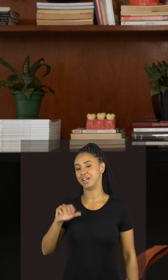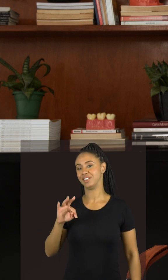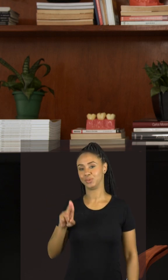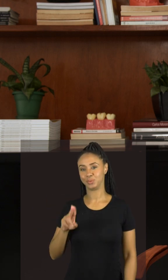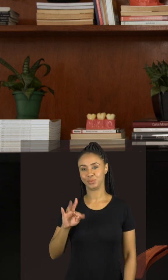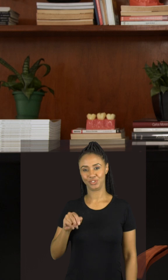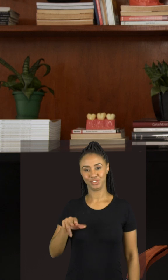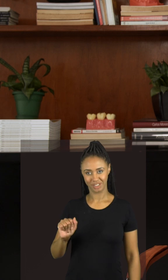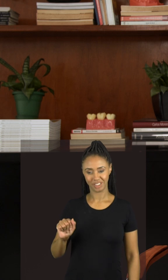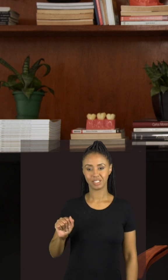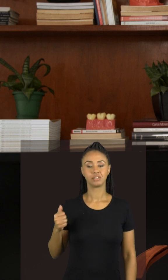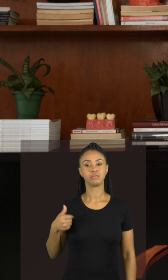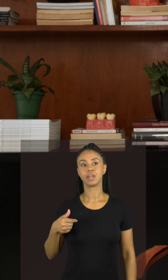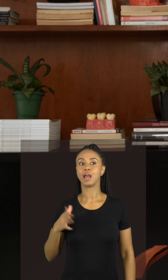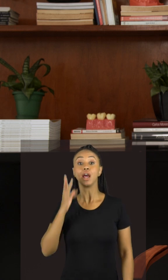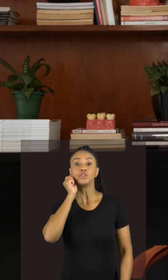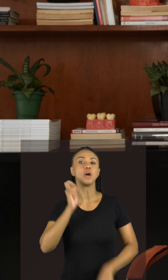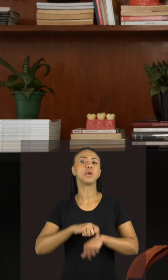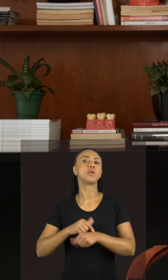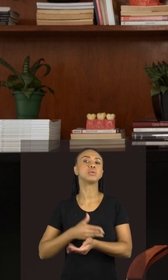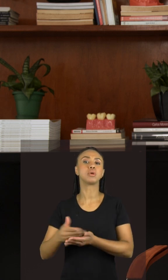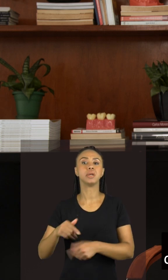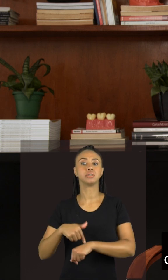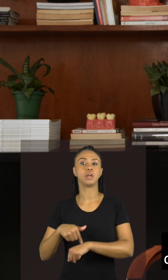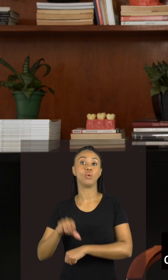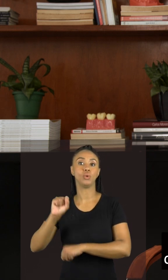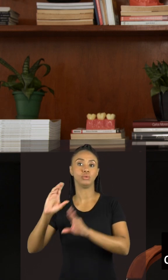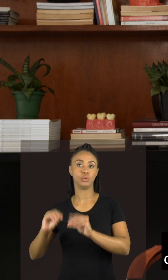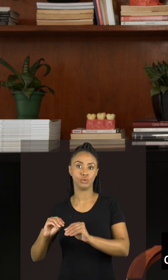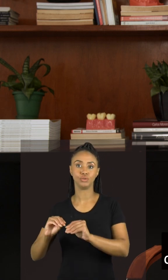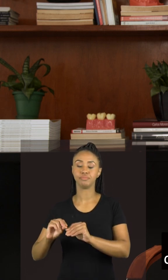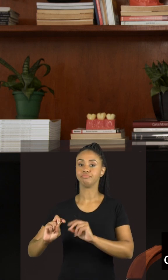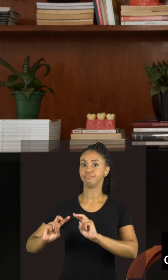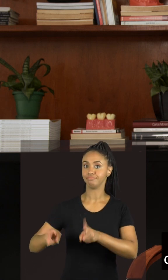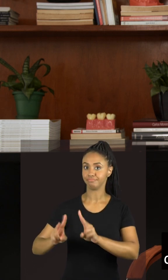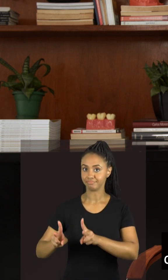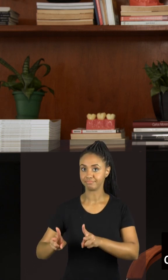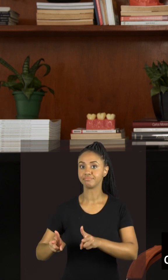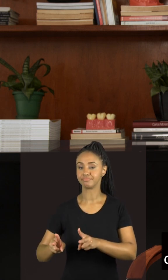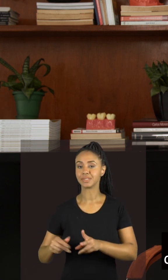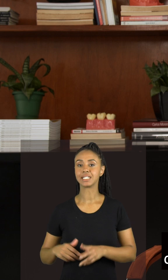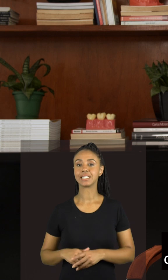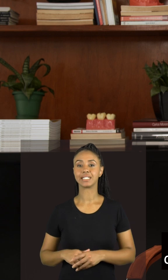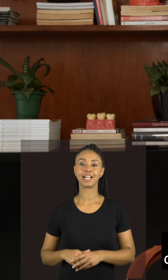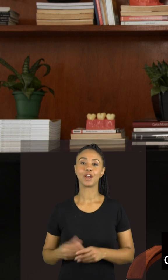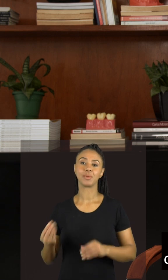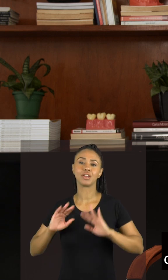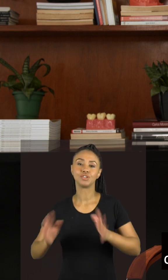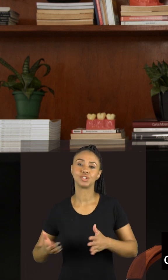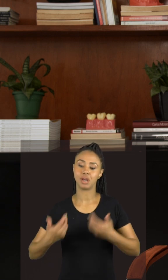que vão dormir ali próximo das oito da noite, que sentem sono, né? Sentem que seu corpo já está